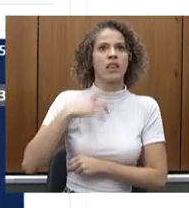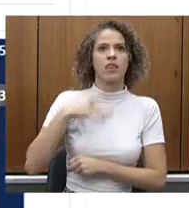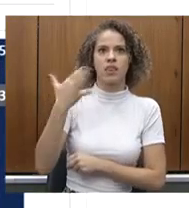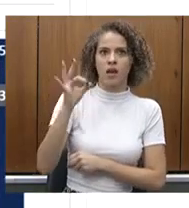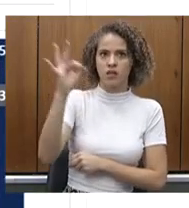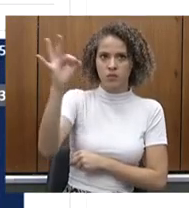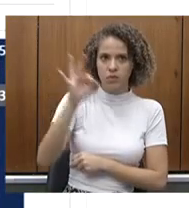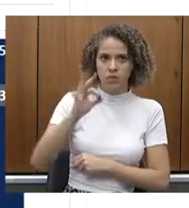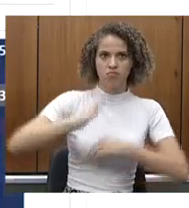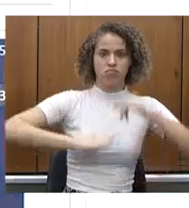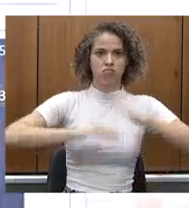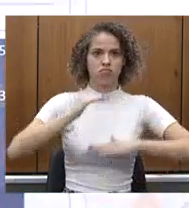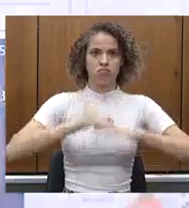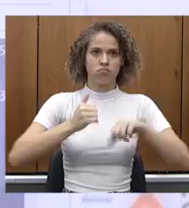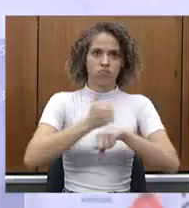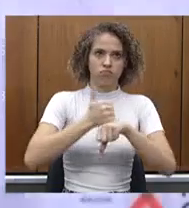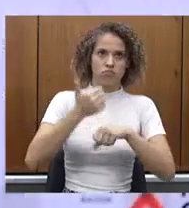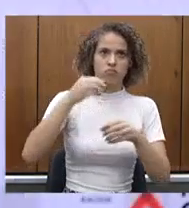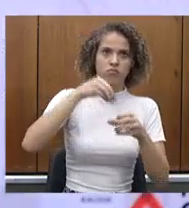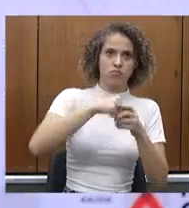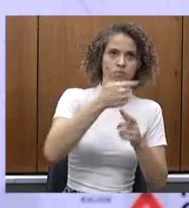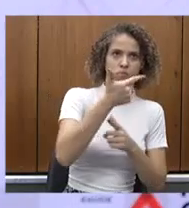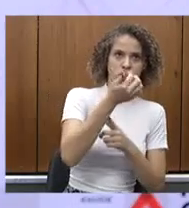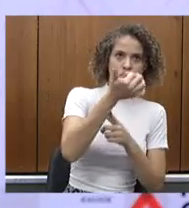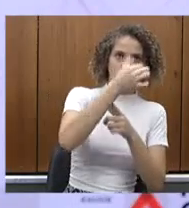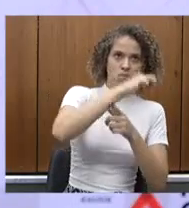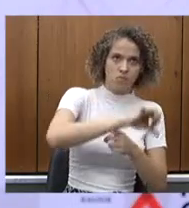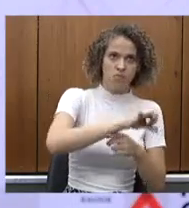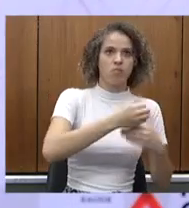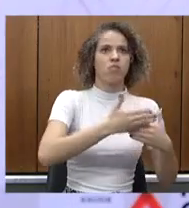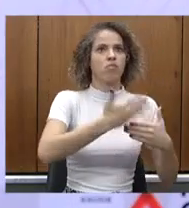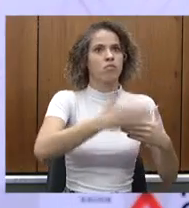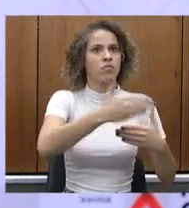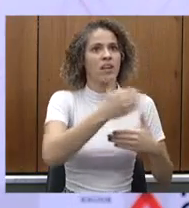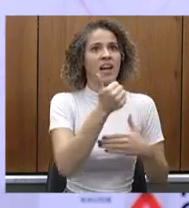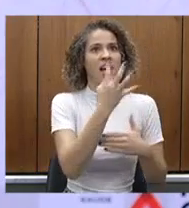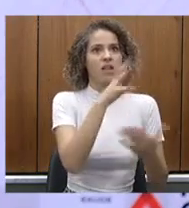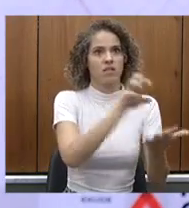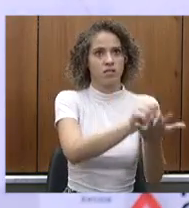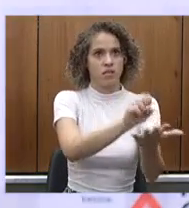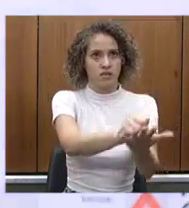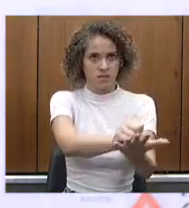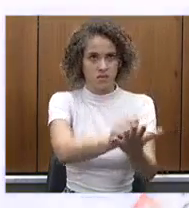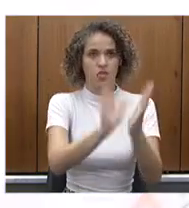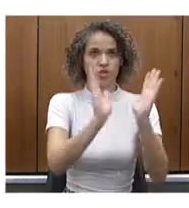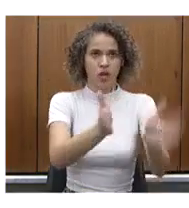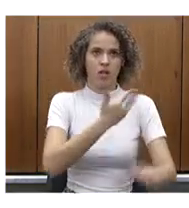relação à produção de 2019, que foi observada em 11 das 14 macro-regiões do Estado.